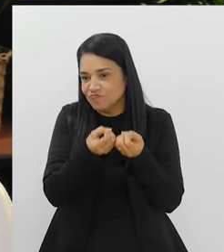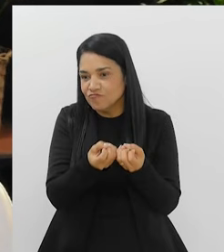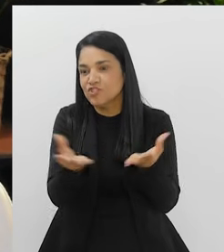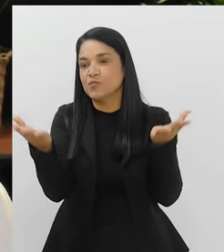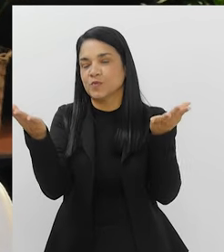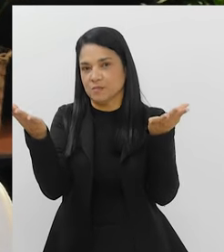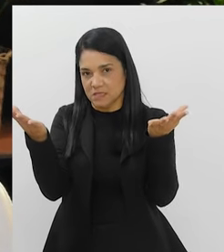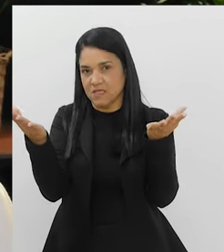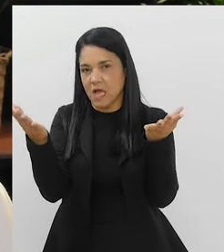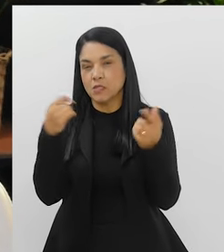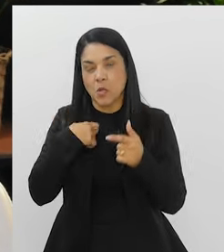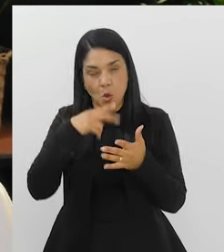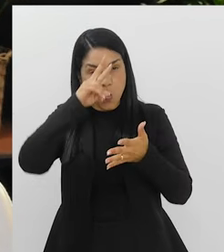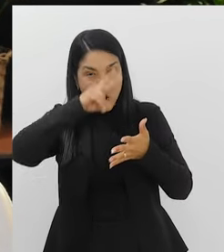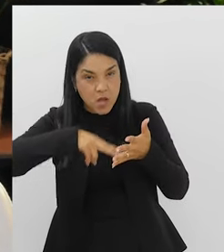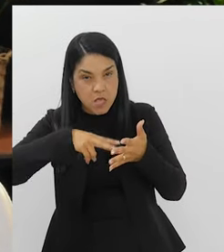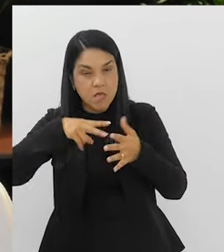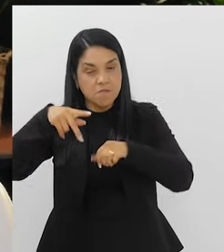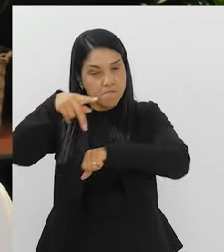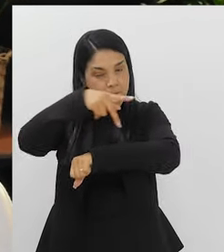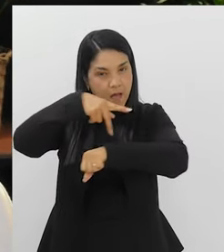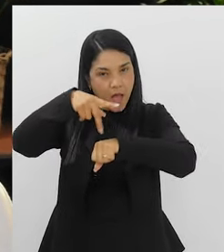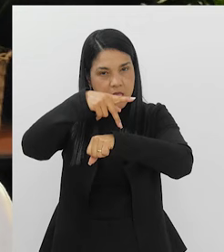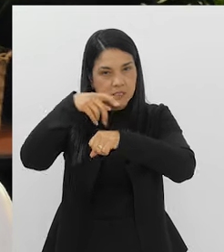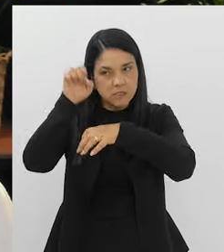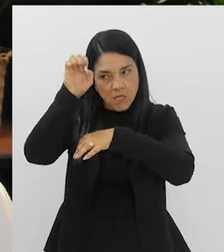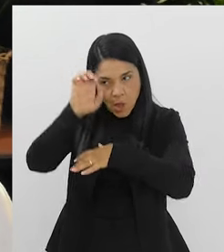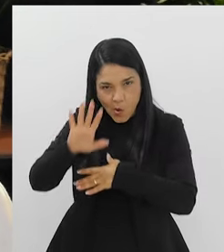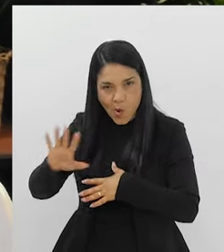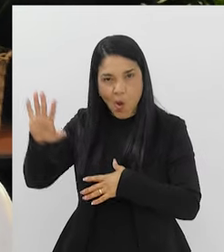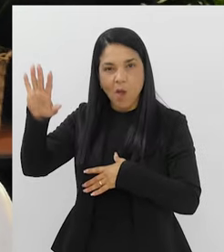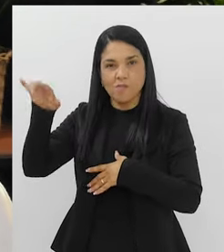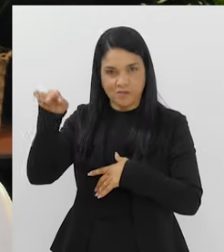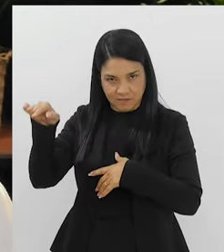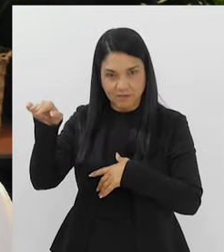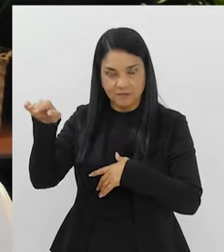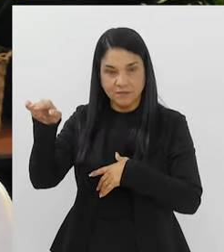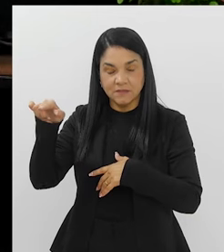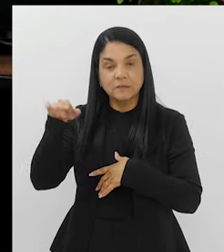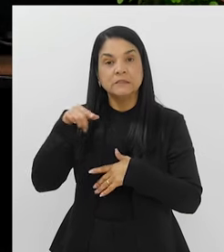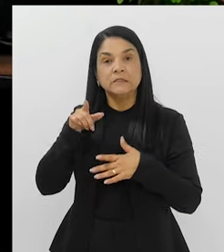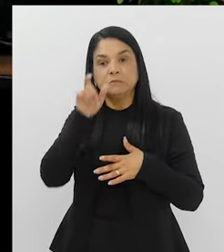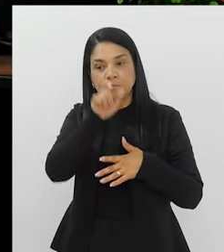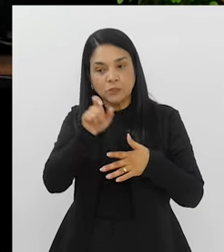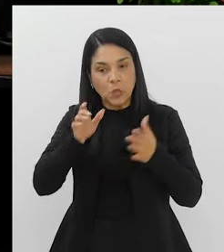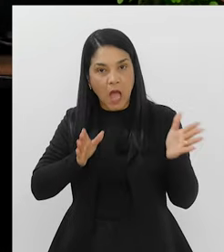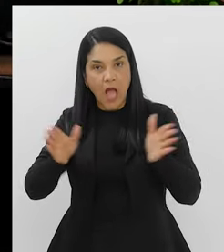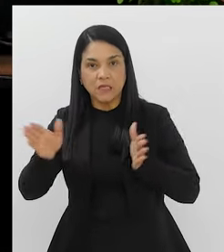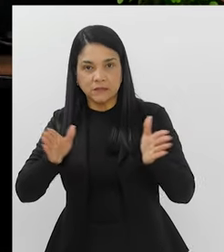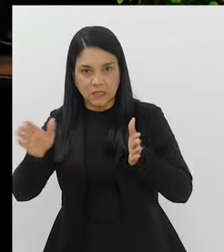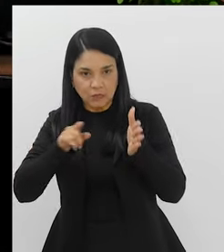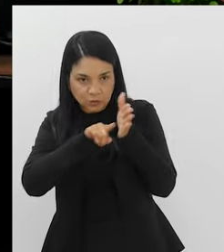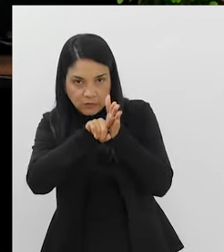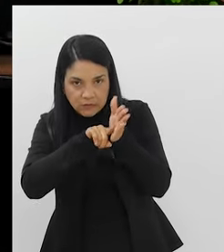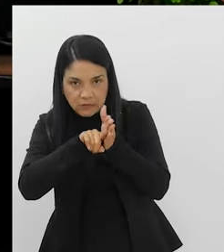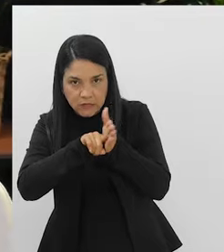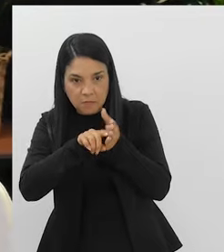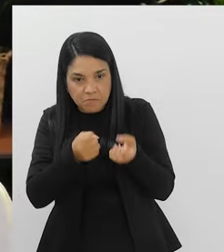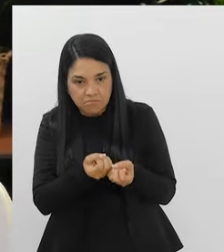eu achei muito interessante, que em alguns países mais ricos, norte europeu, que as pessoas têm acesso a exames,